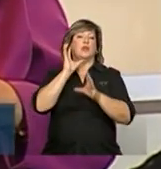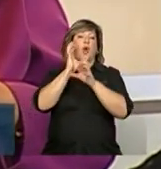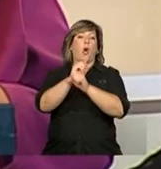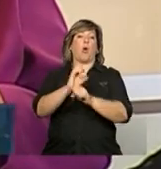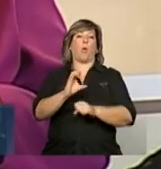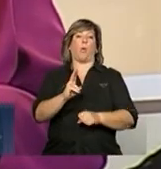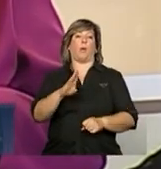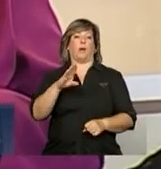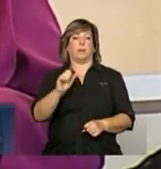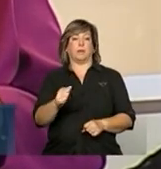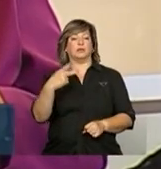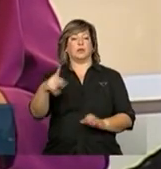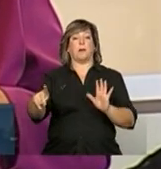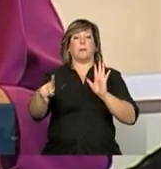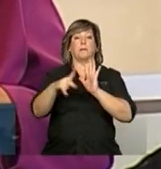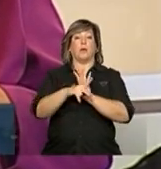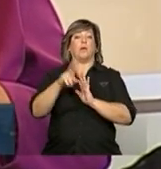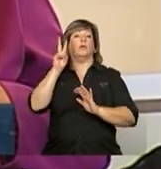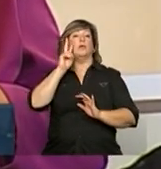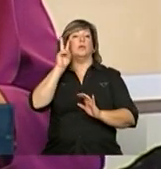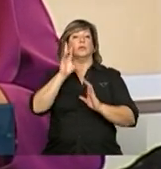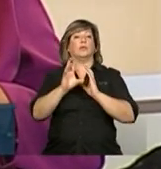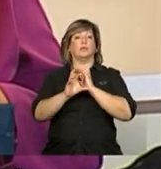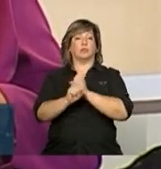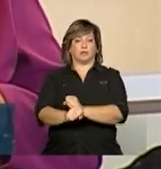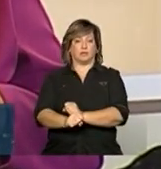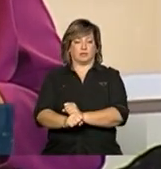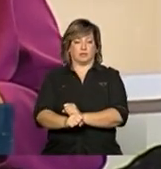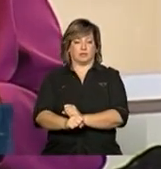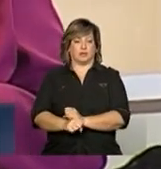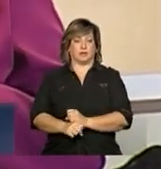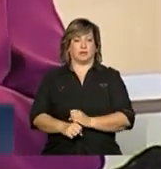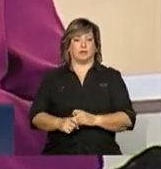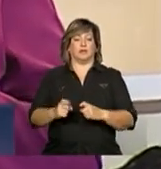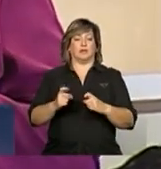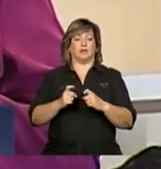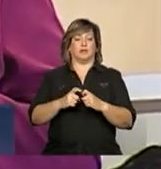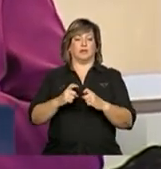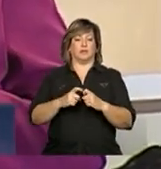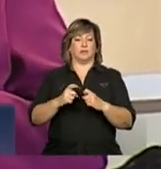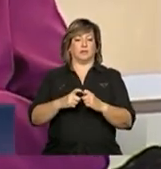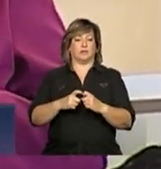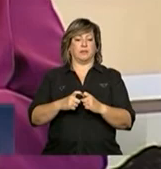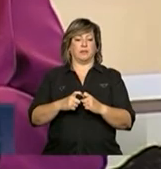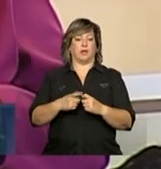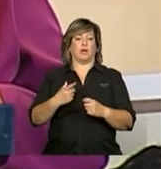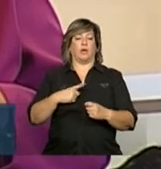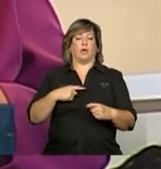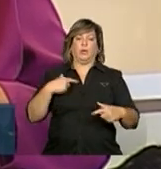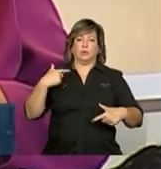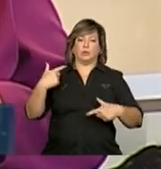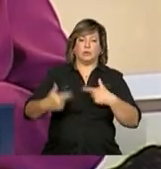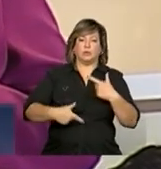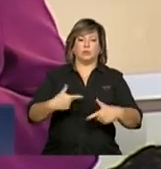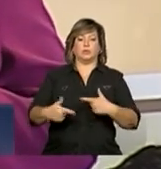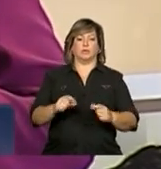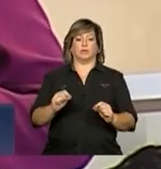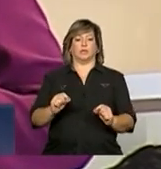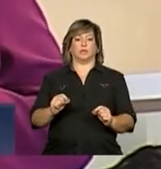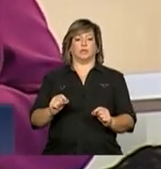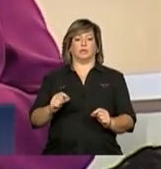em nossa própria história, nossos médicos, nossos combatientes, nosso